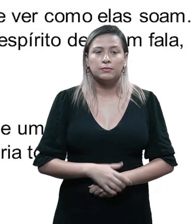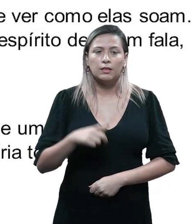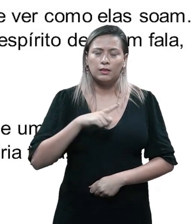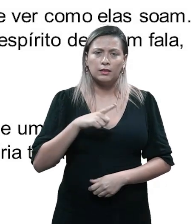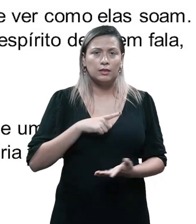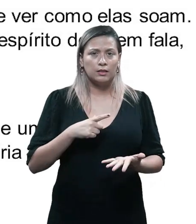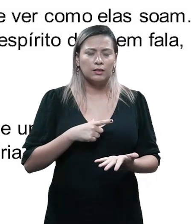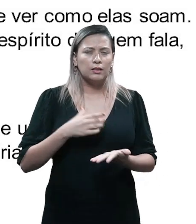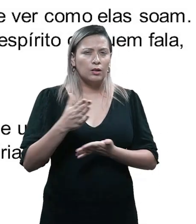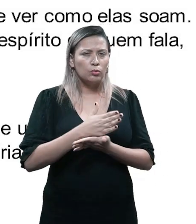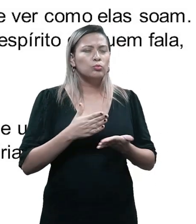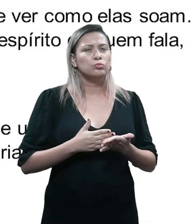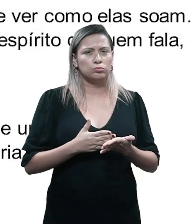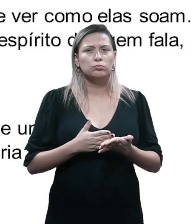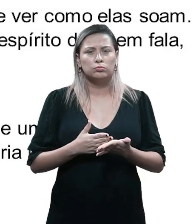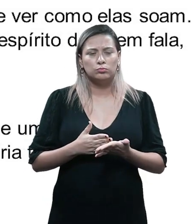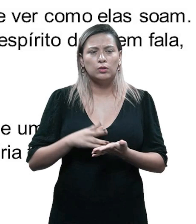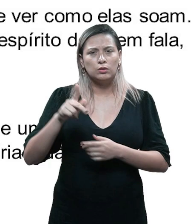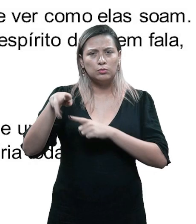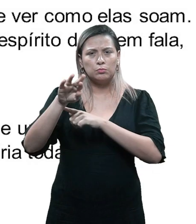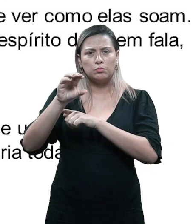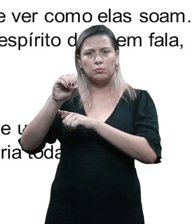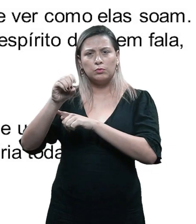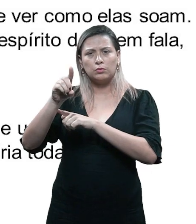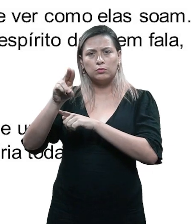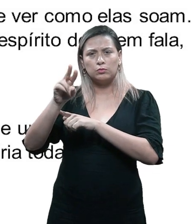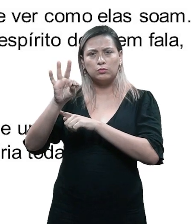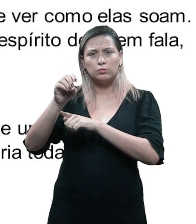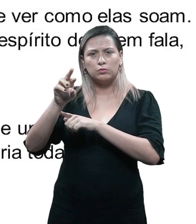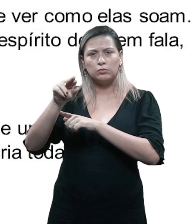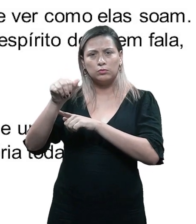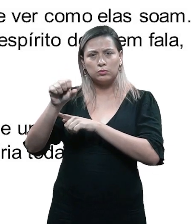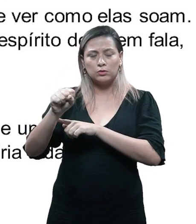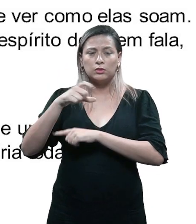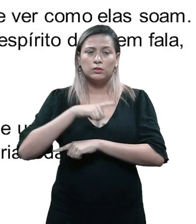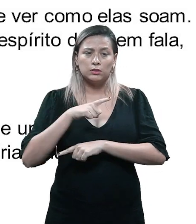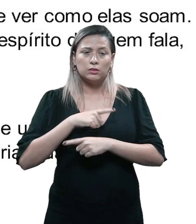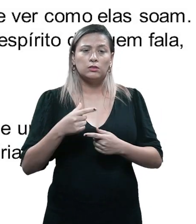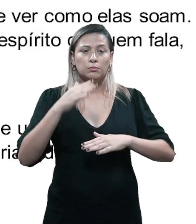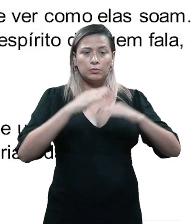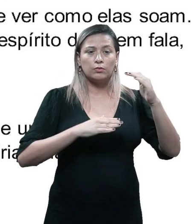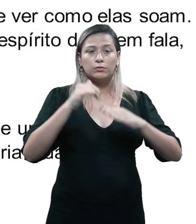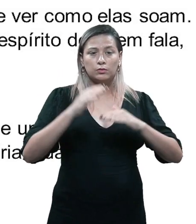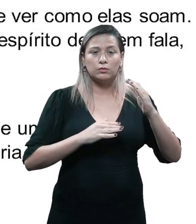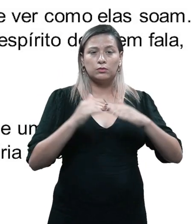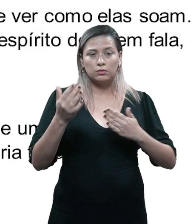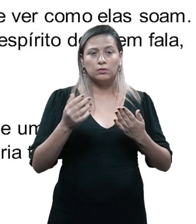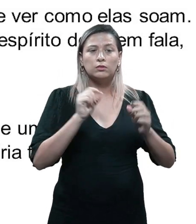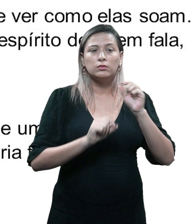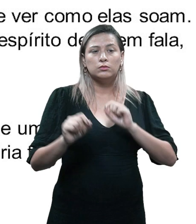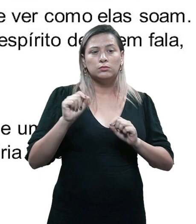Existem algumas produtoras que trabalham com um profissional chamado